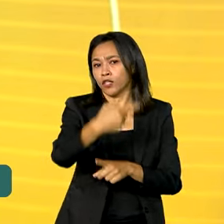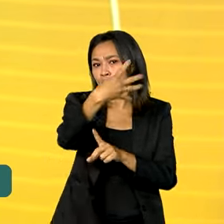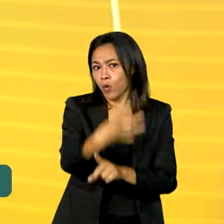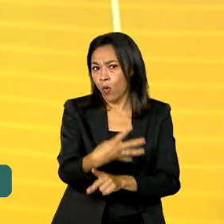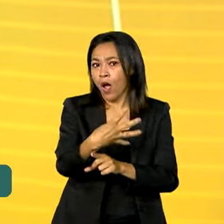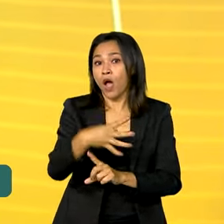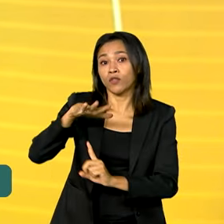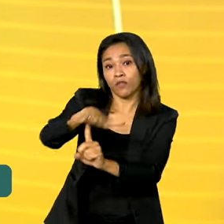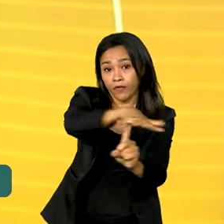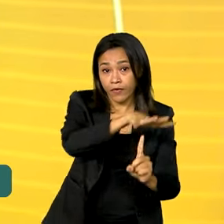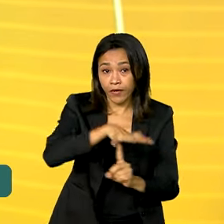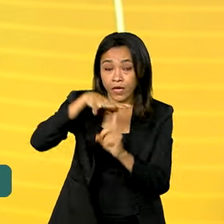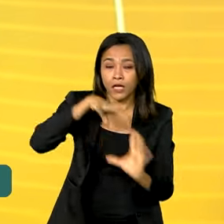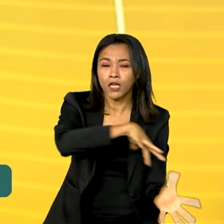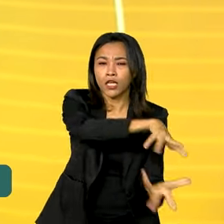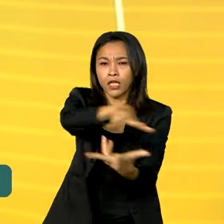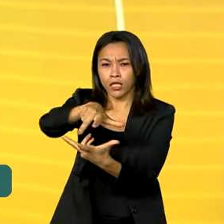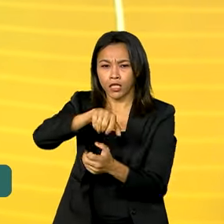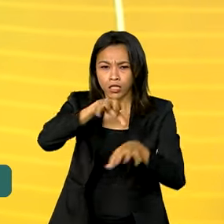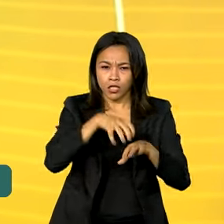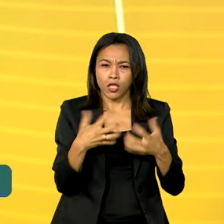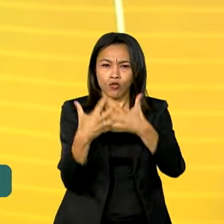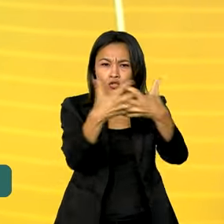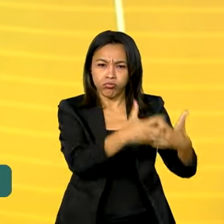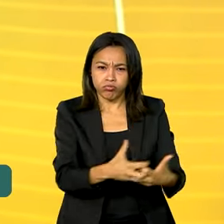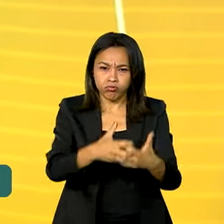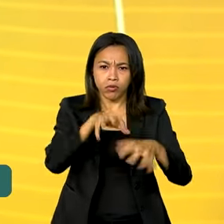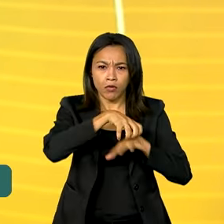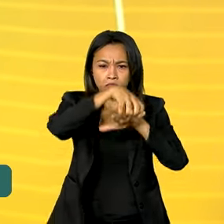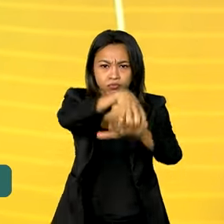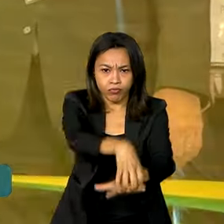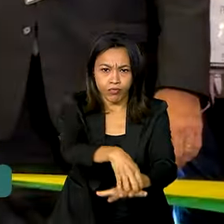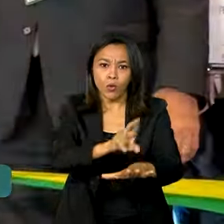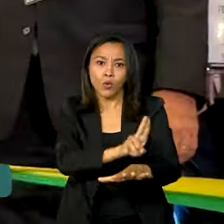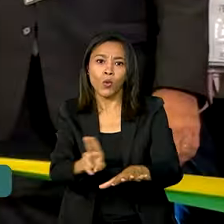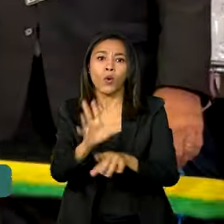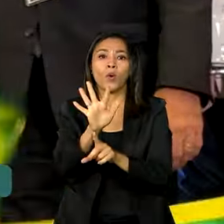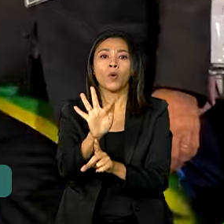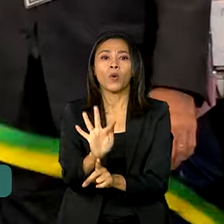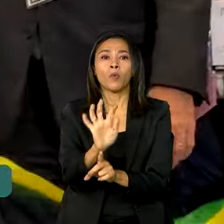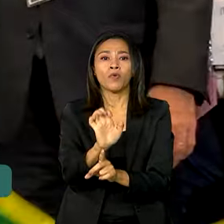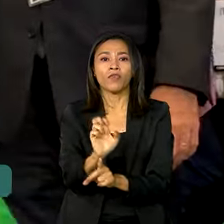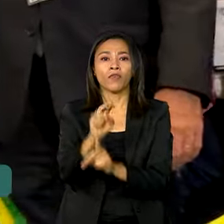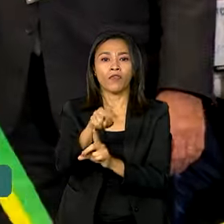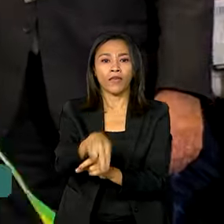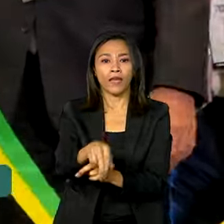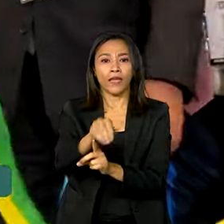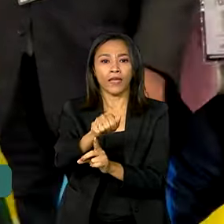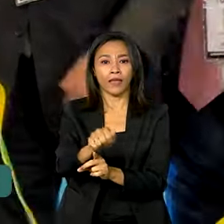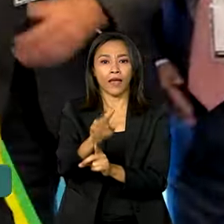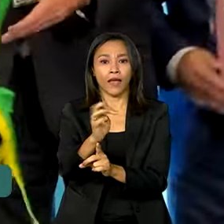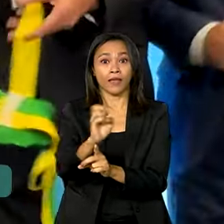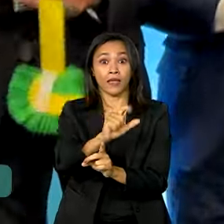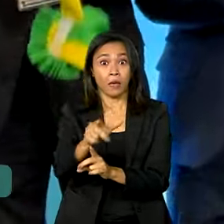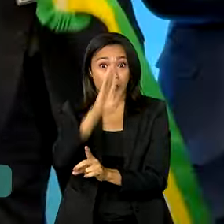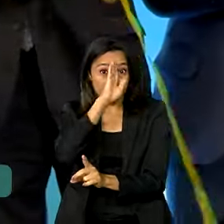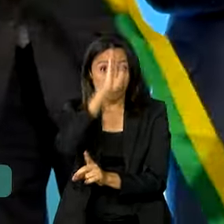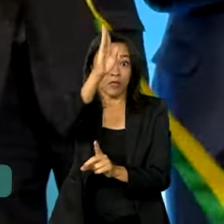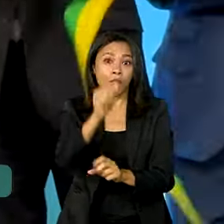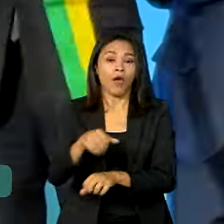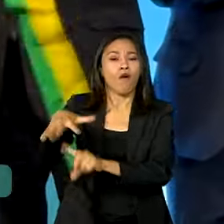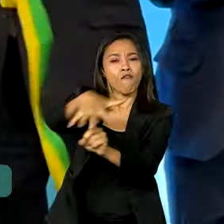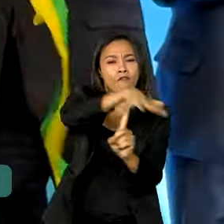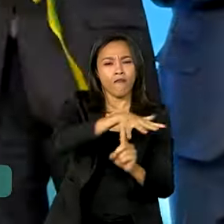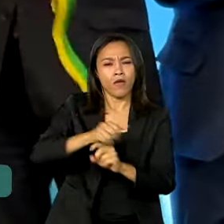Transporte Rodoviário de Carga, a FENATRAN. A FENATRAN é a principal feira da América Latina no setor de